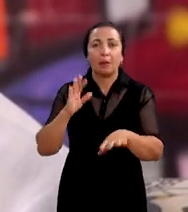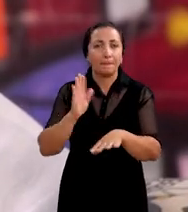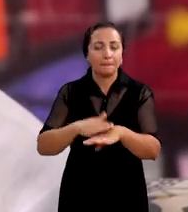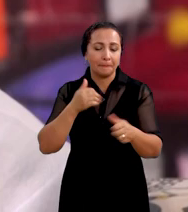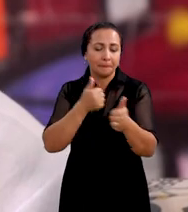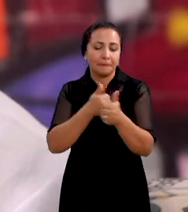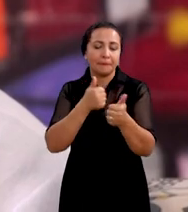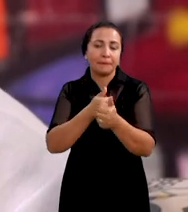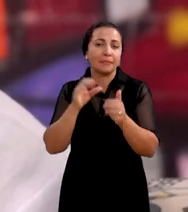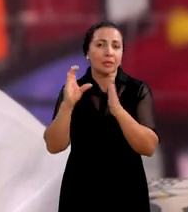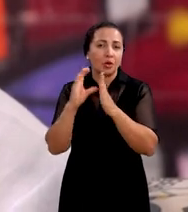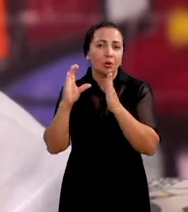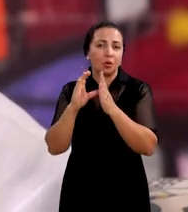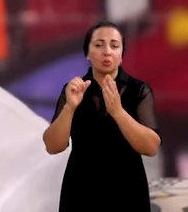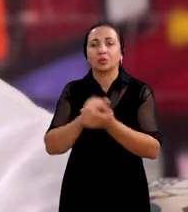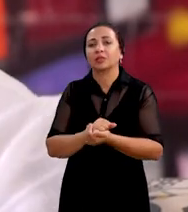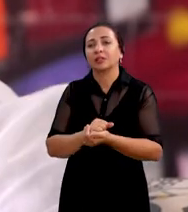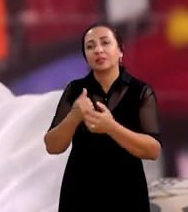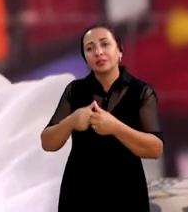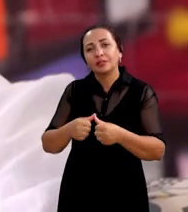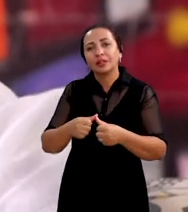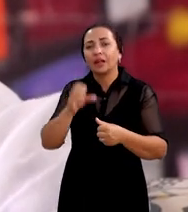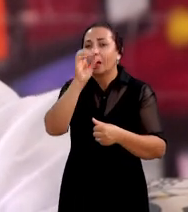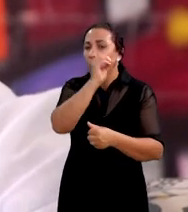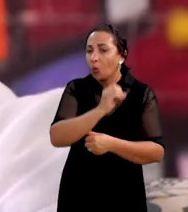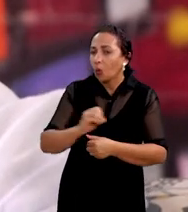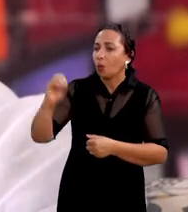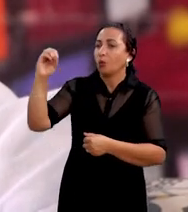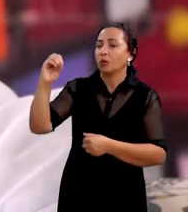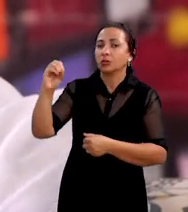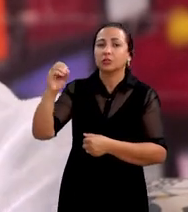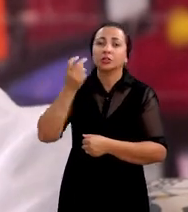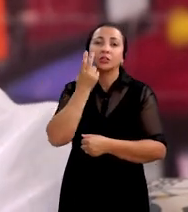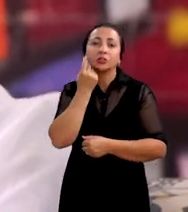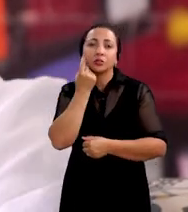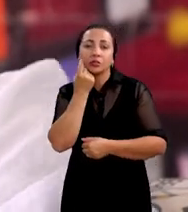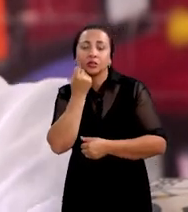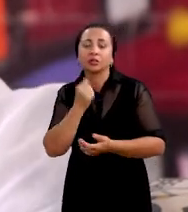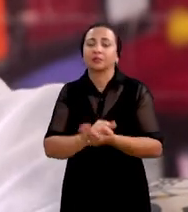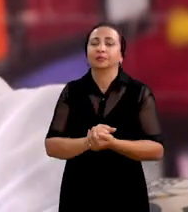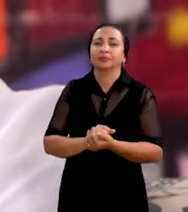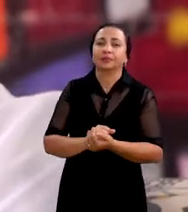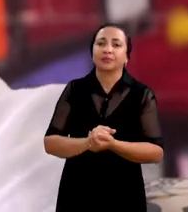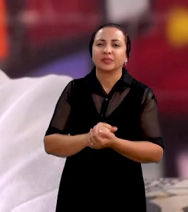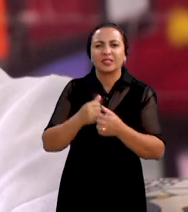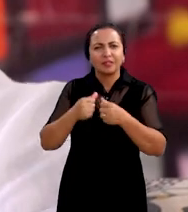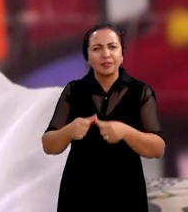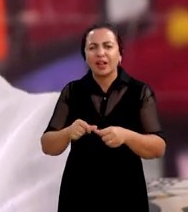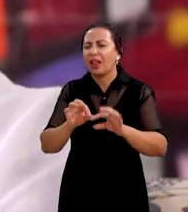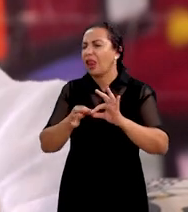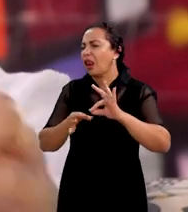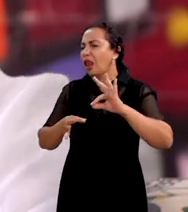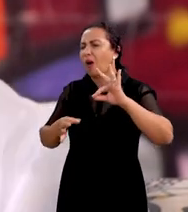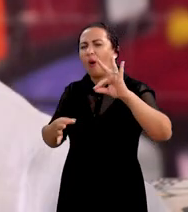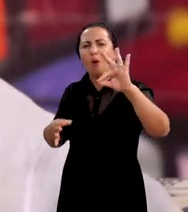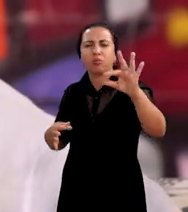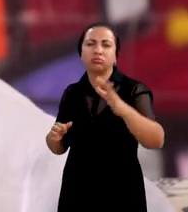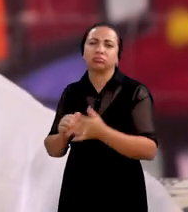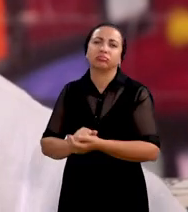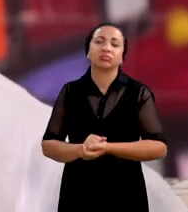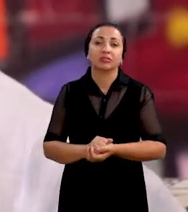mais próximo a comunidade ela fica no extremo oeste do Ceará no litoral extremo oeste fica bem